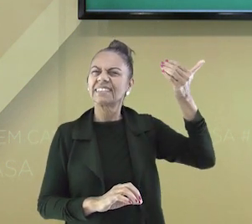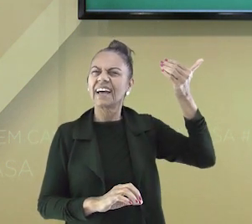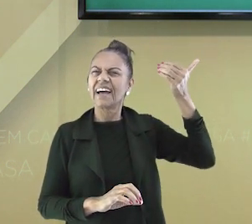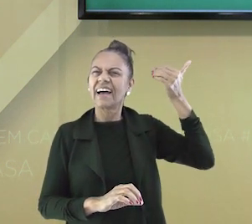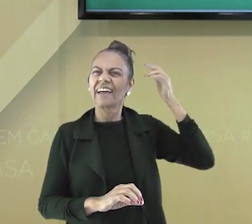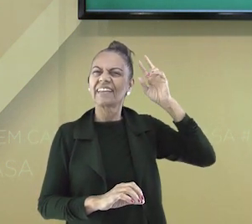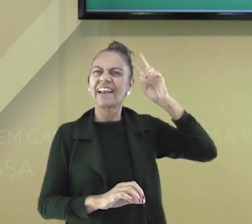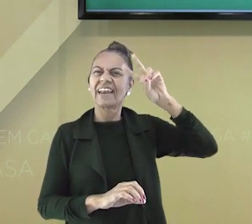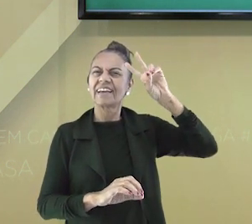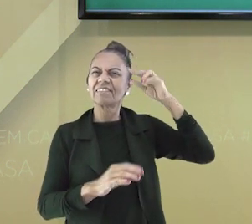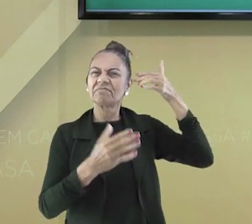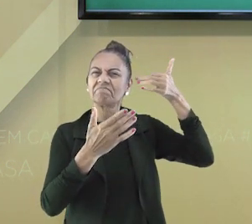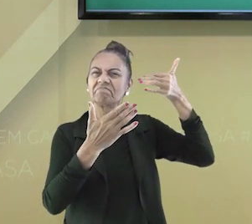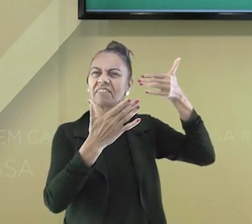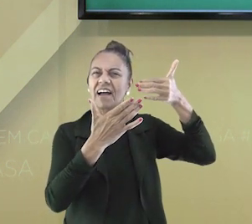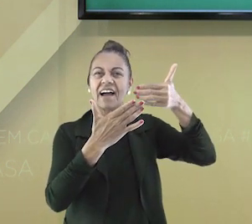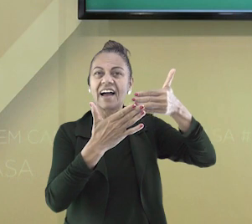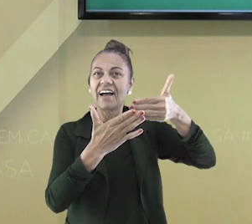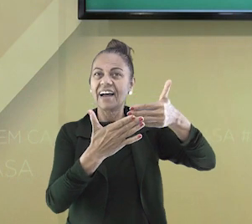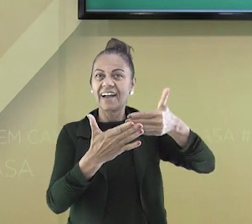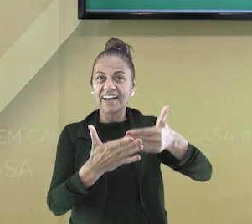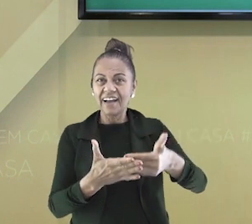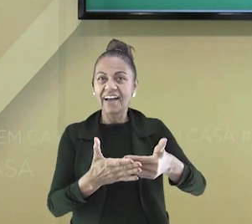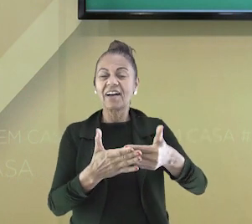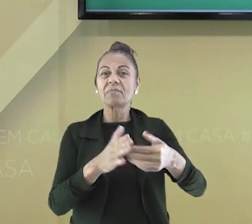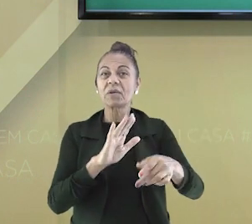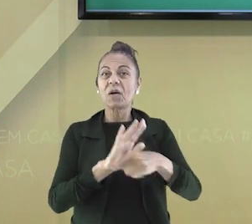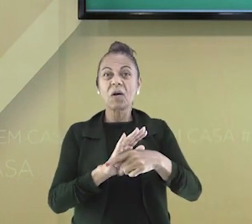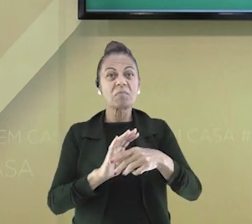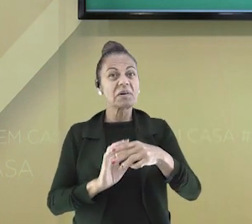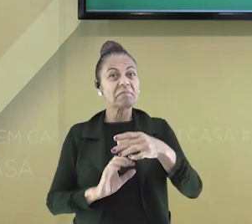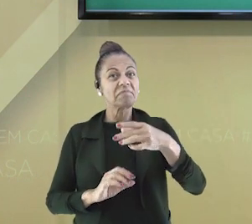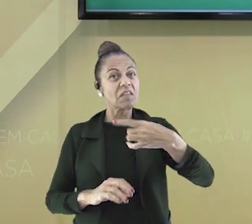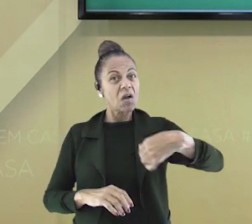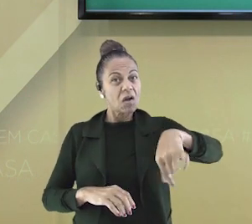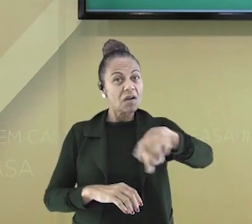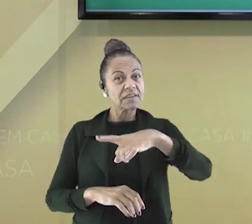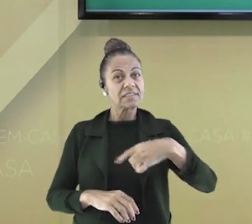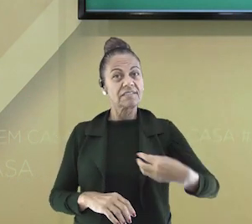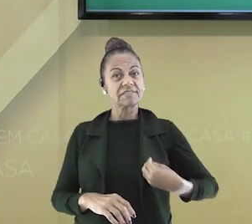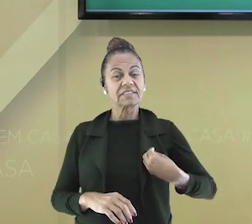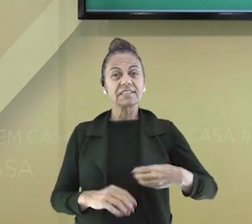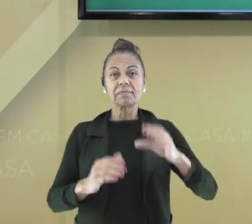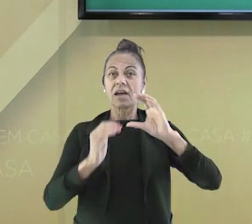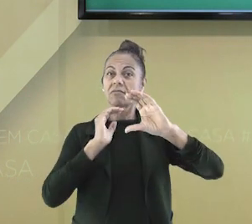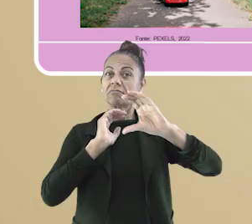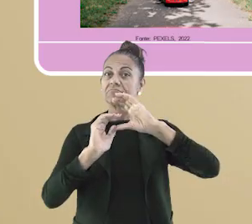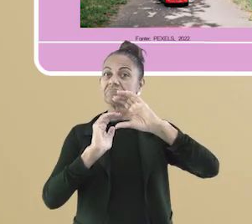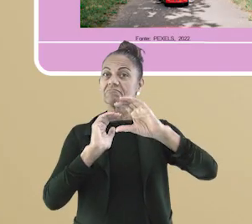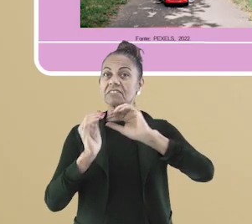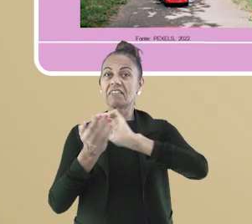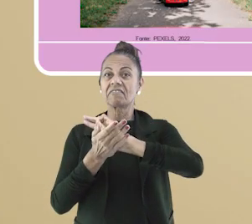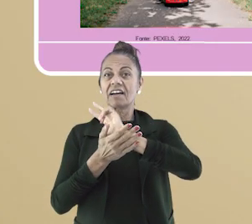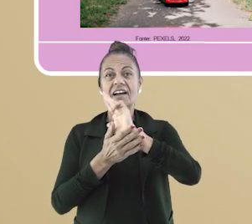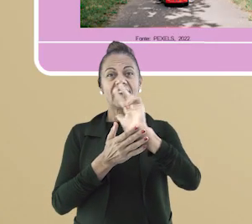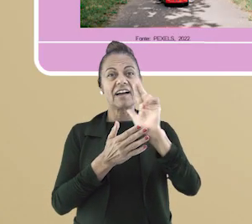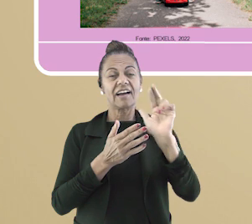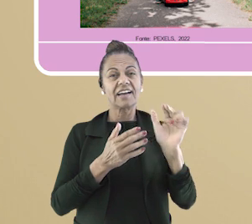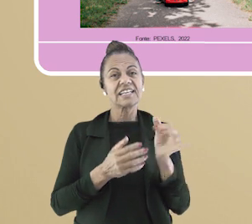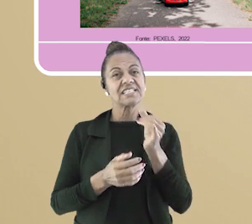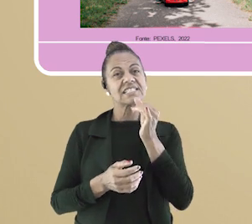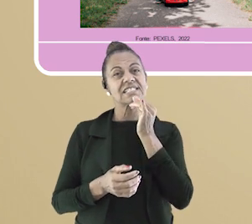passado, nossas memórias e histórias para comunicá-las de diferentes maneiras. Podemos